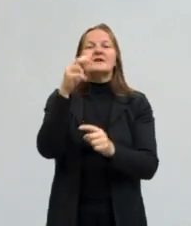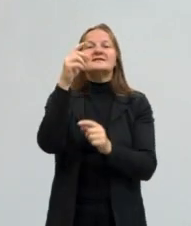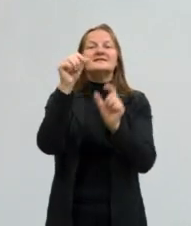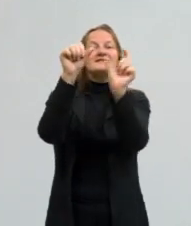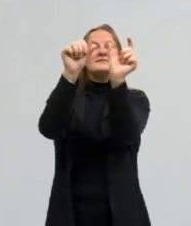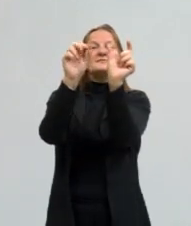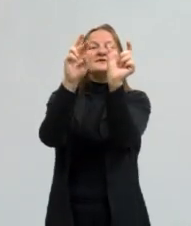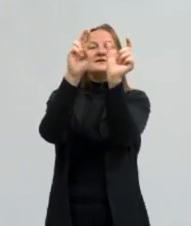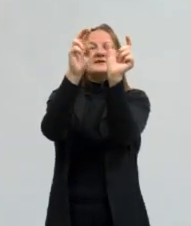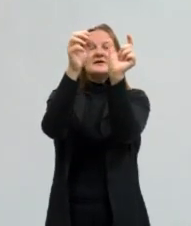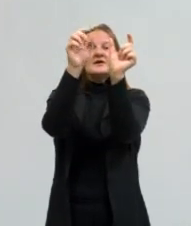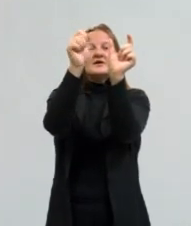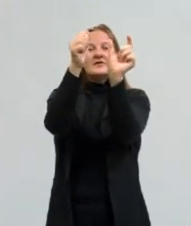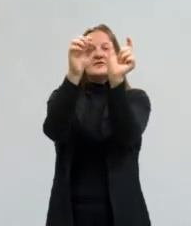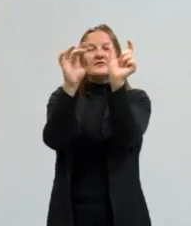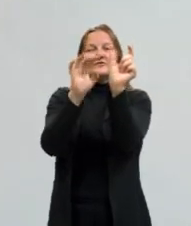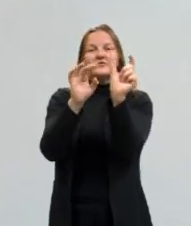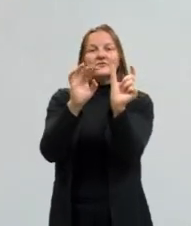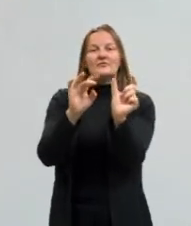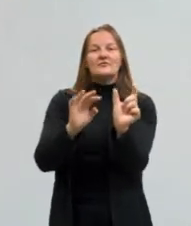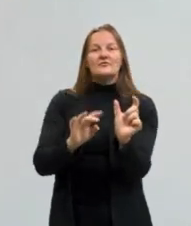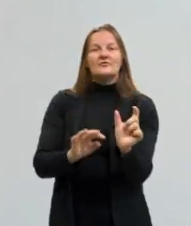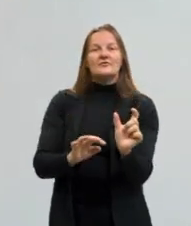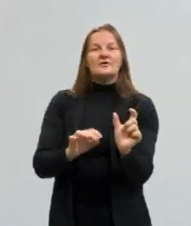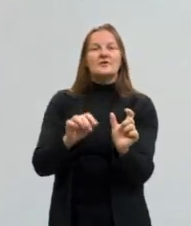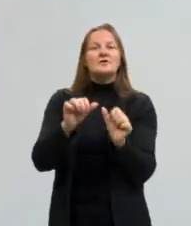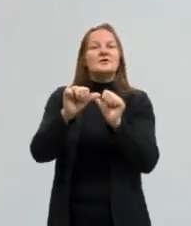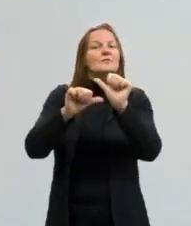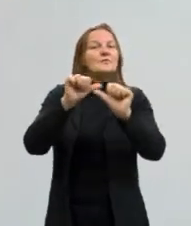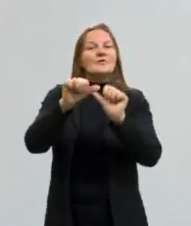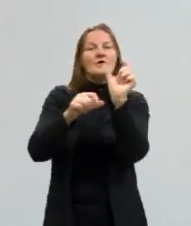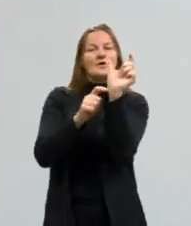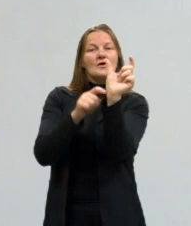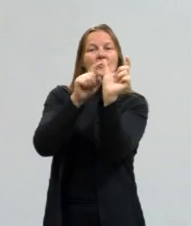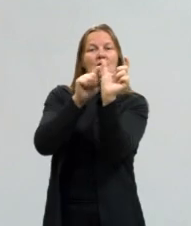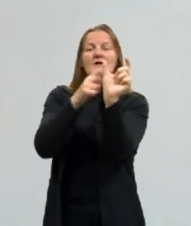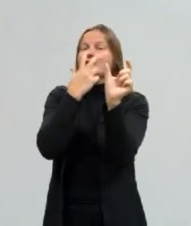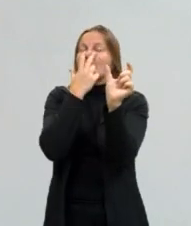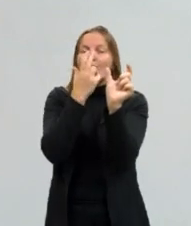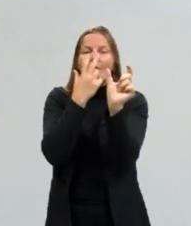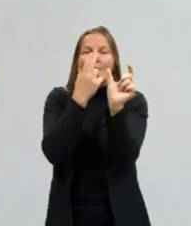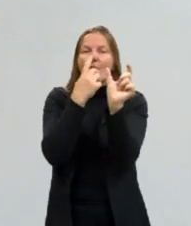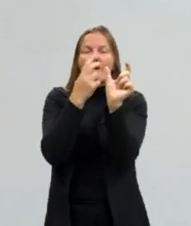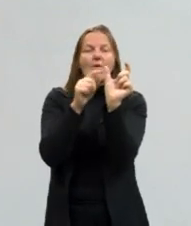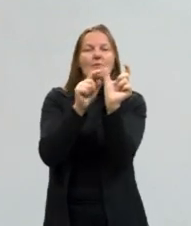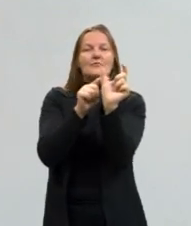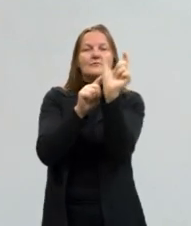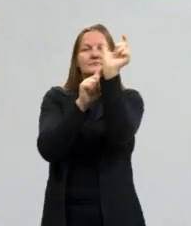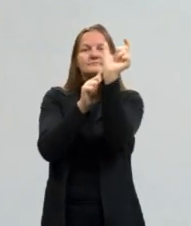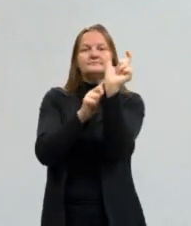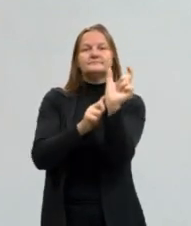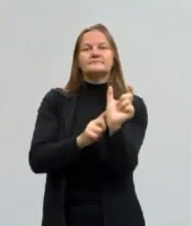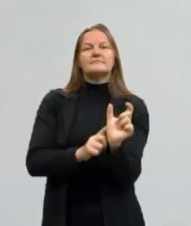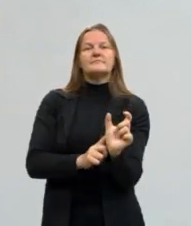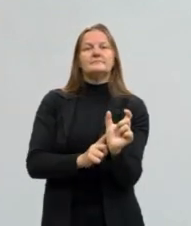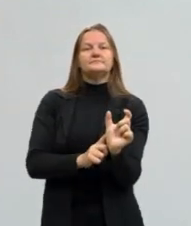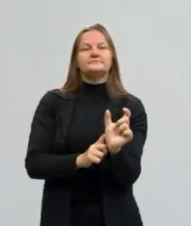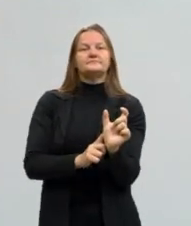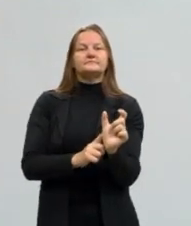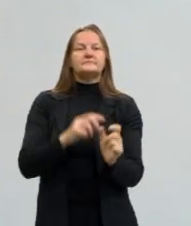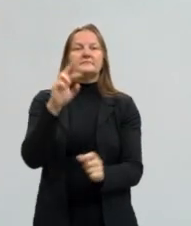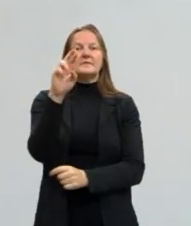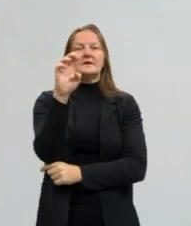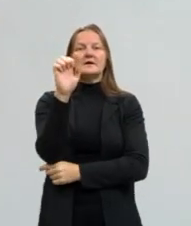conjugar o verbo, nós não modificamos a raiz desse verbo, nós temos aí um